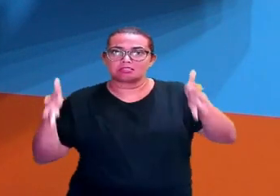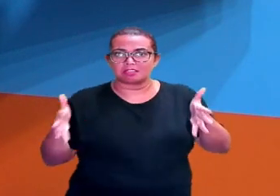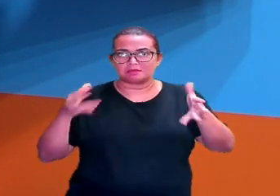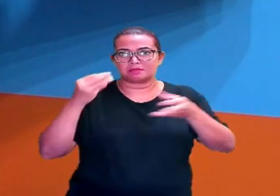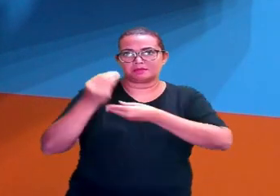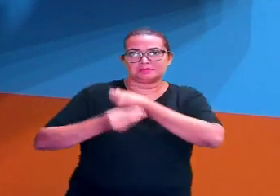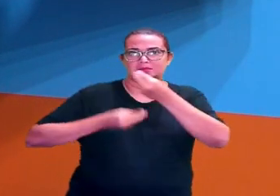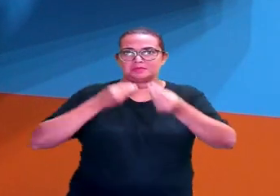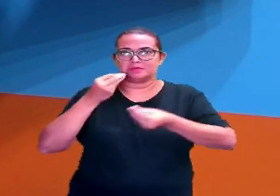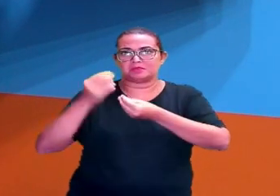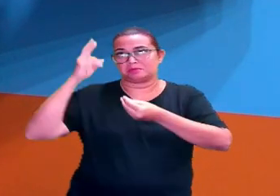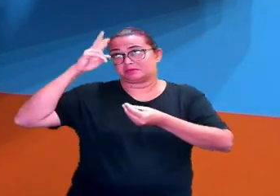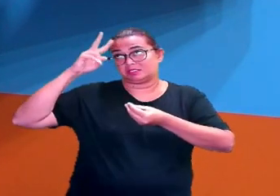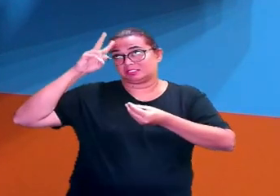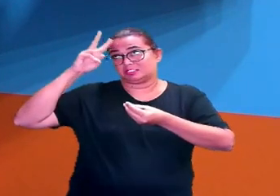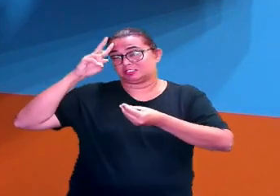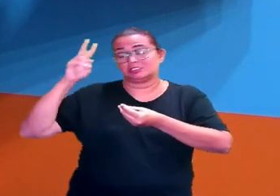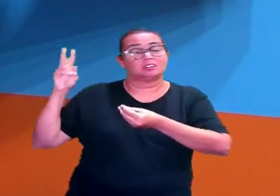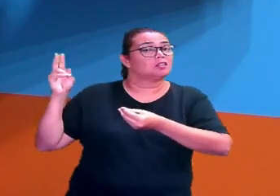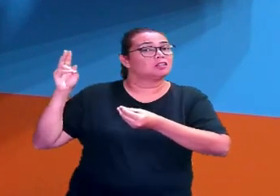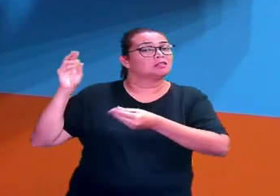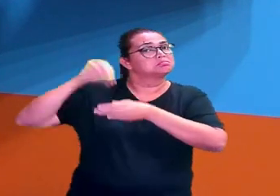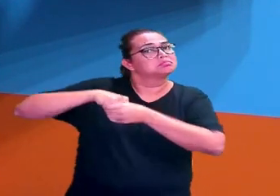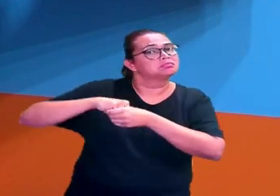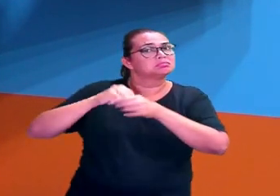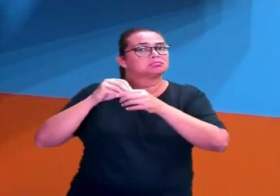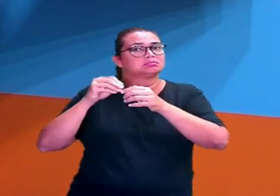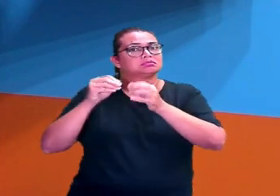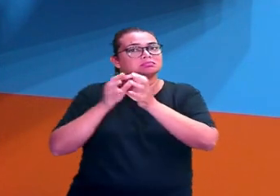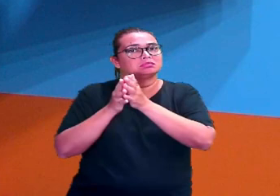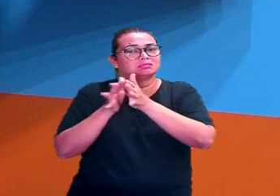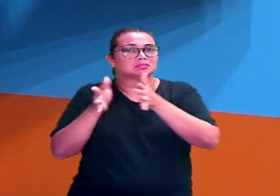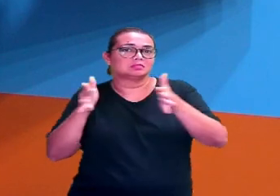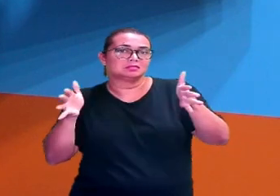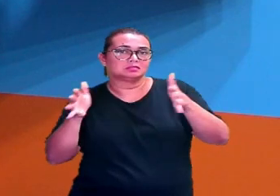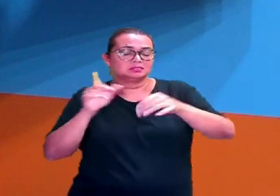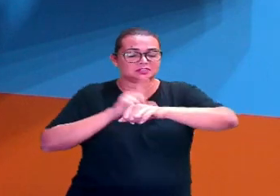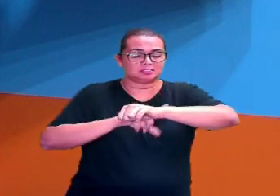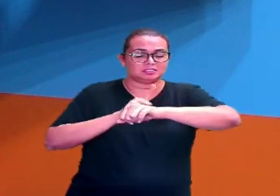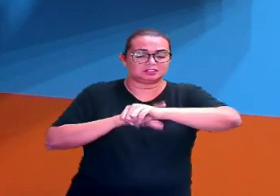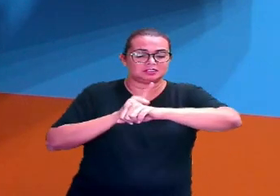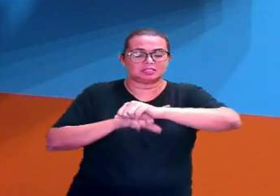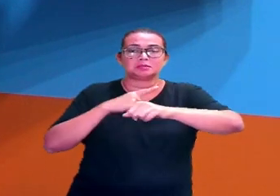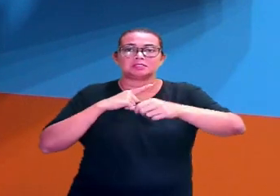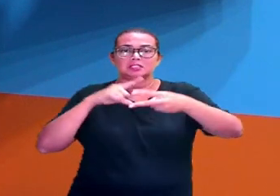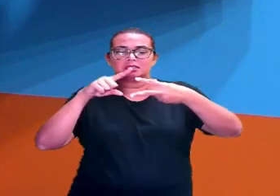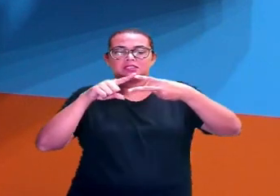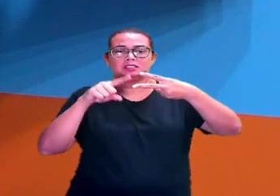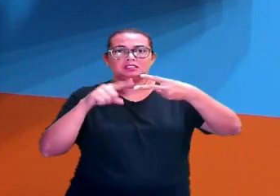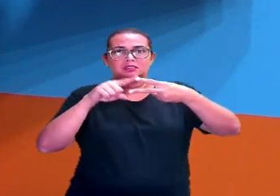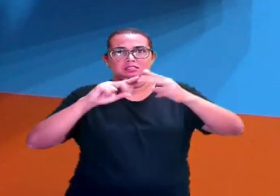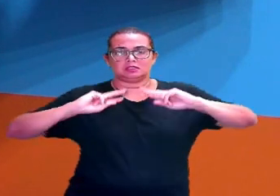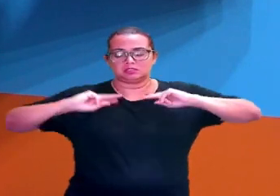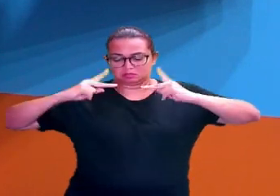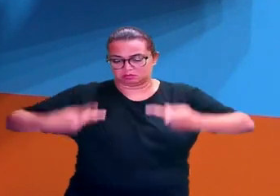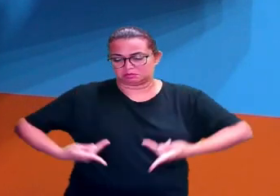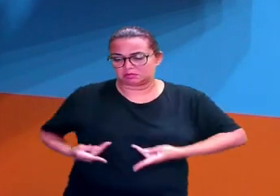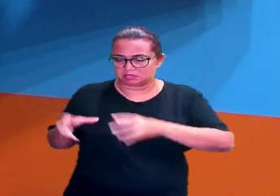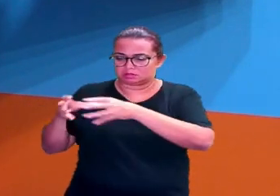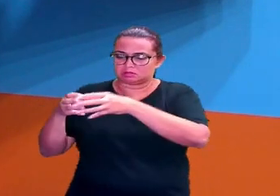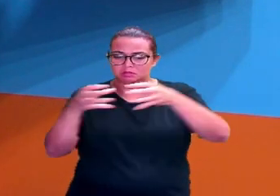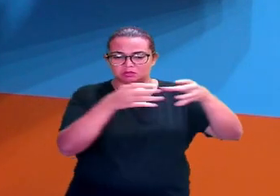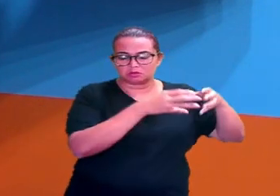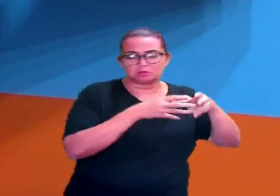do tempo na história. E uma das coisas que a gente viu foi que existem duas formas dos seres humanos, dos grupos humanos,